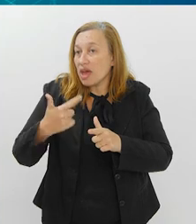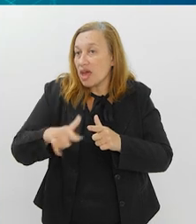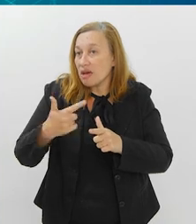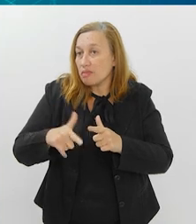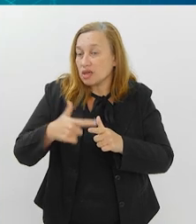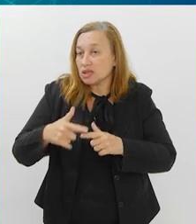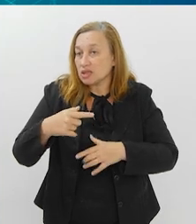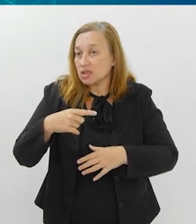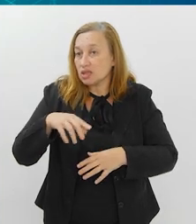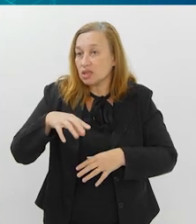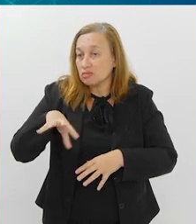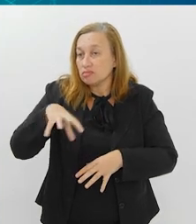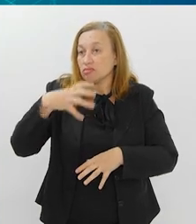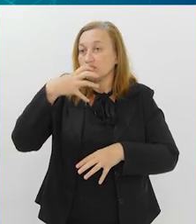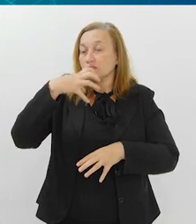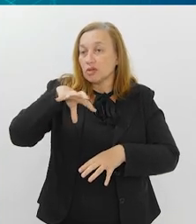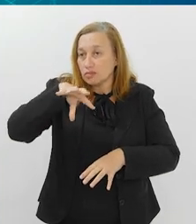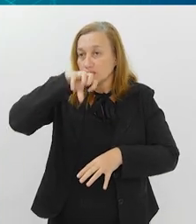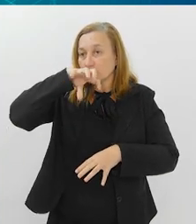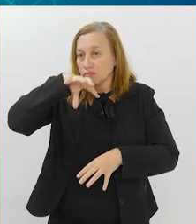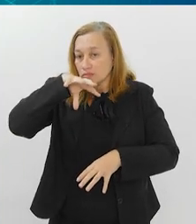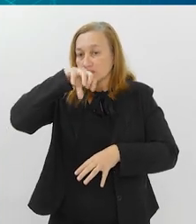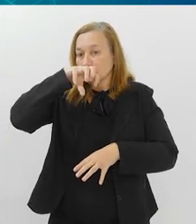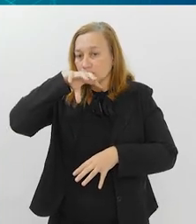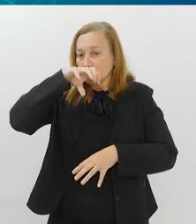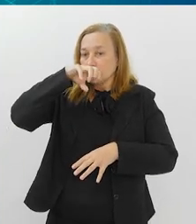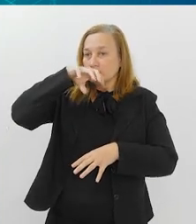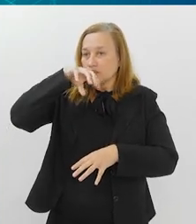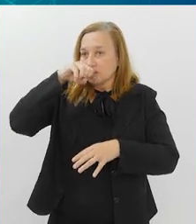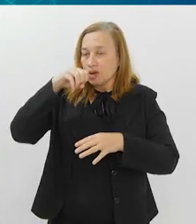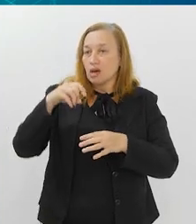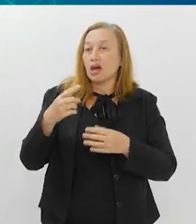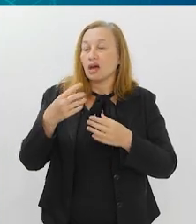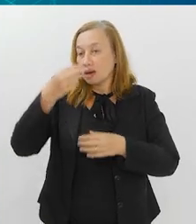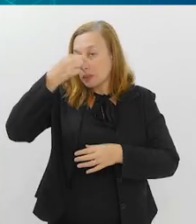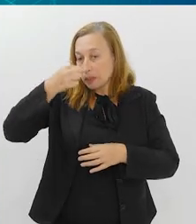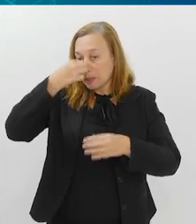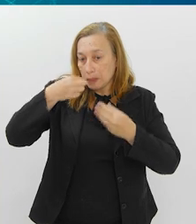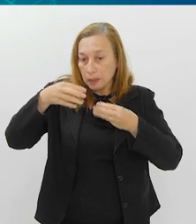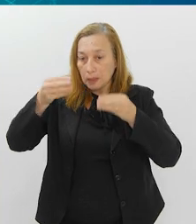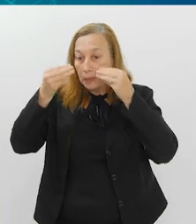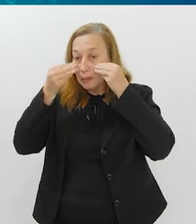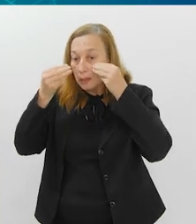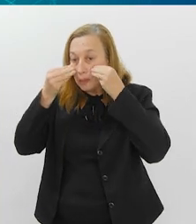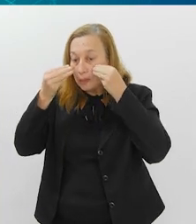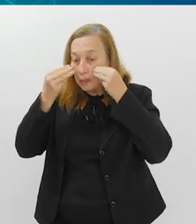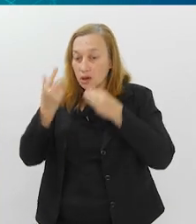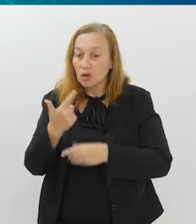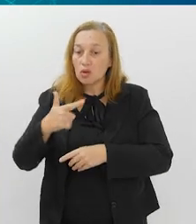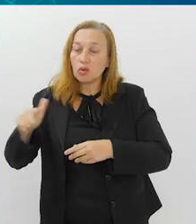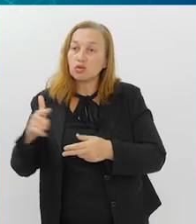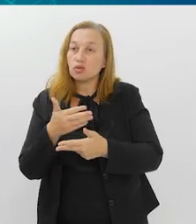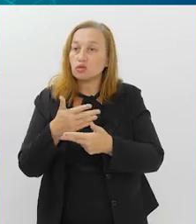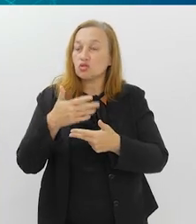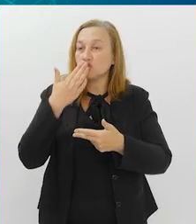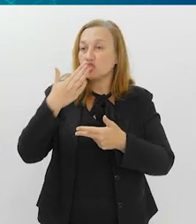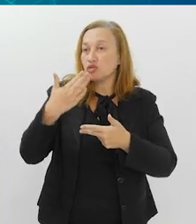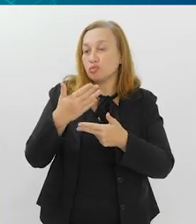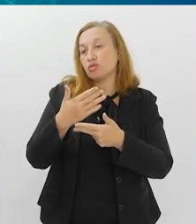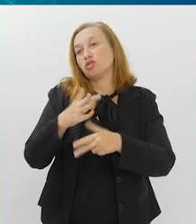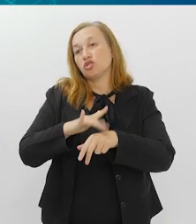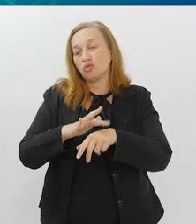pneumonia e tudo mais, por conta de um débito imune que faz a inflamação da COVID nela. Então, a COVID, ela pode ser